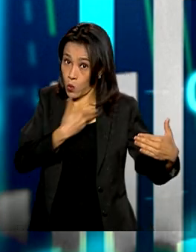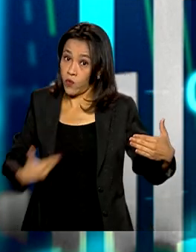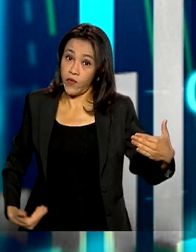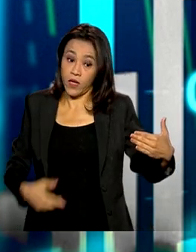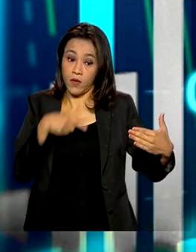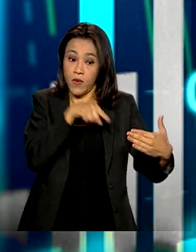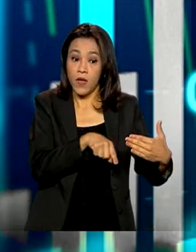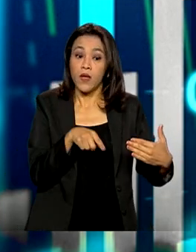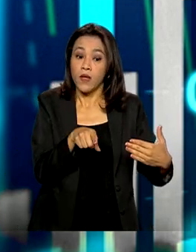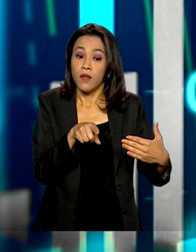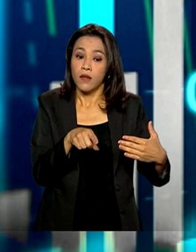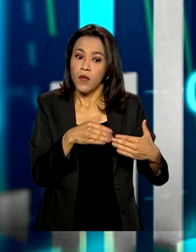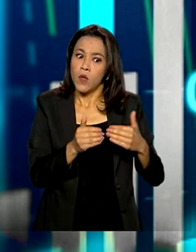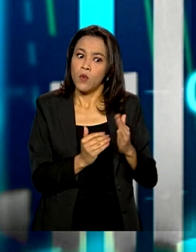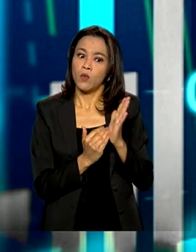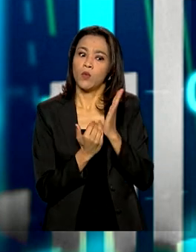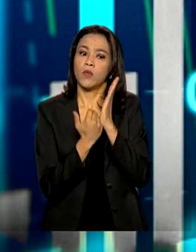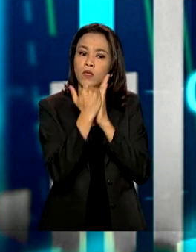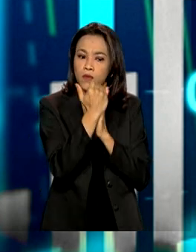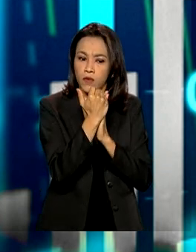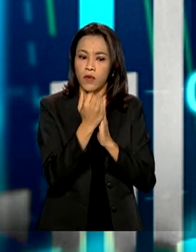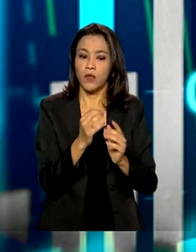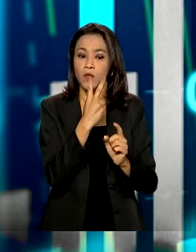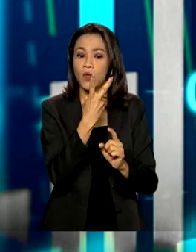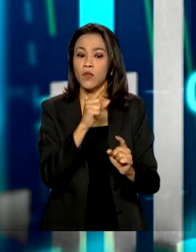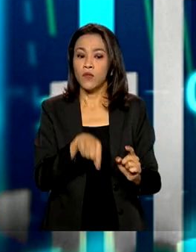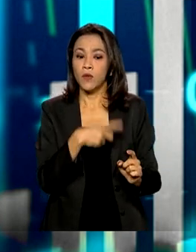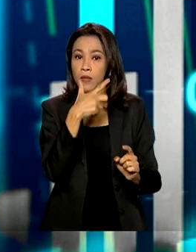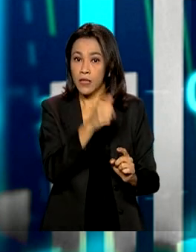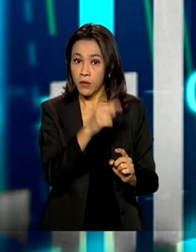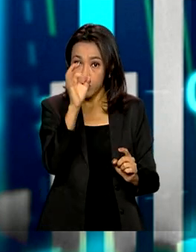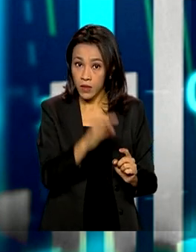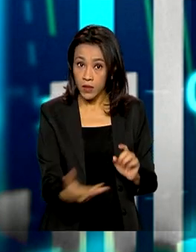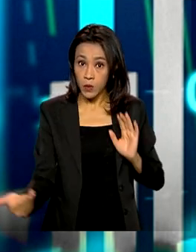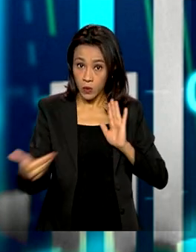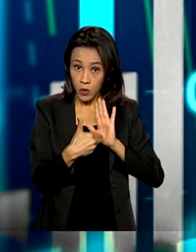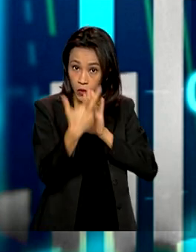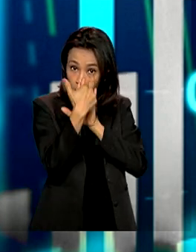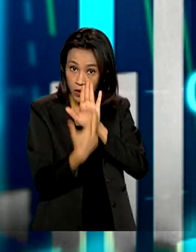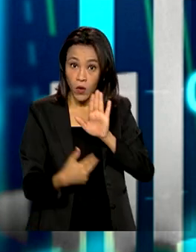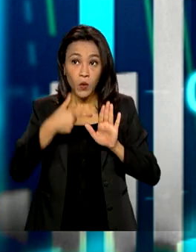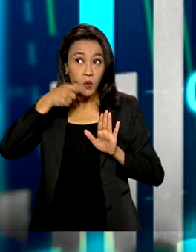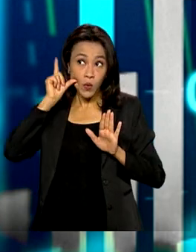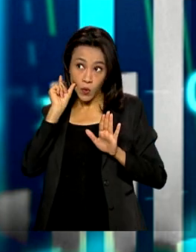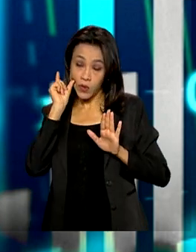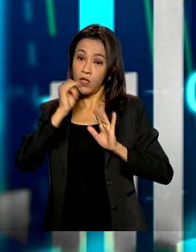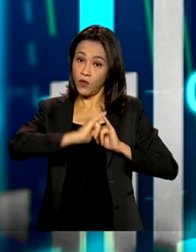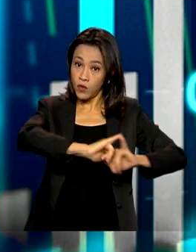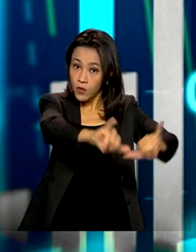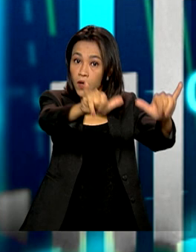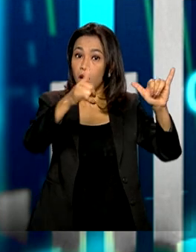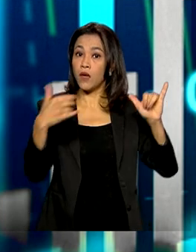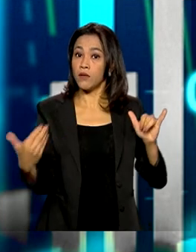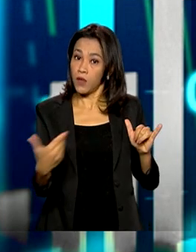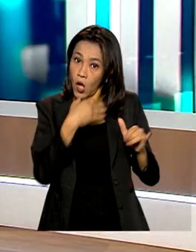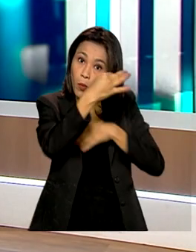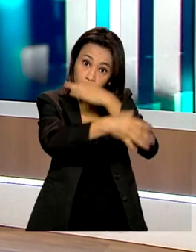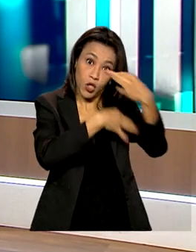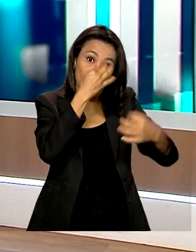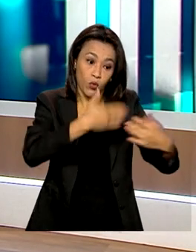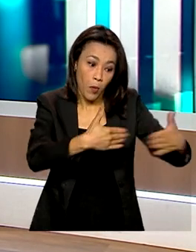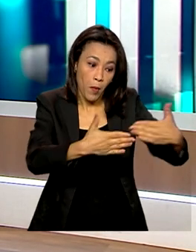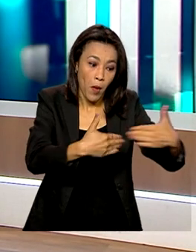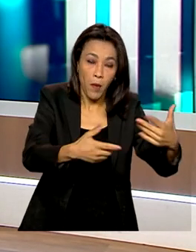prevendo um crescimento econômico para este ano de 2,7% e o boletim Focus publicado ontem, que representa a opinião do mercado,